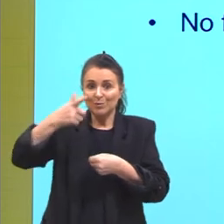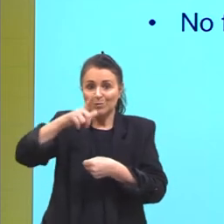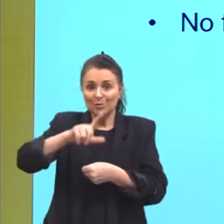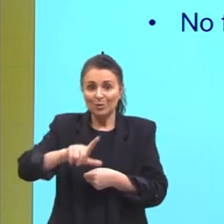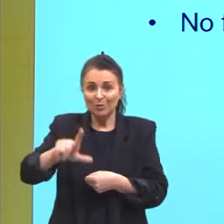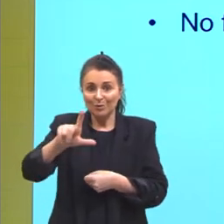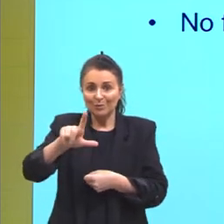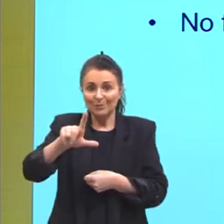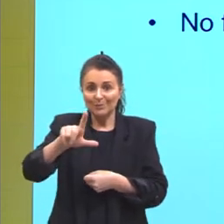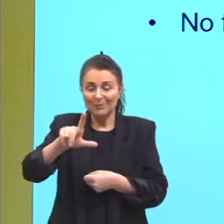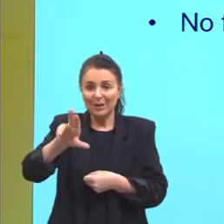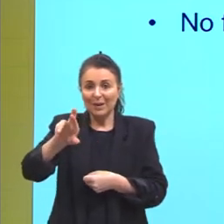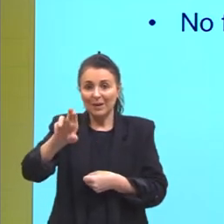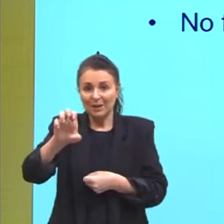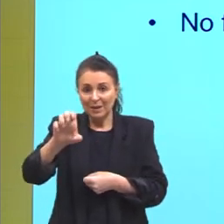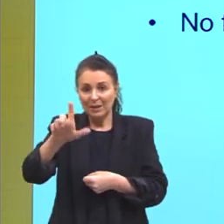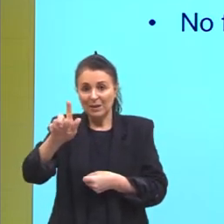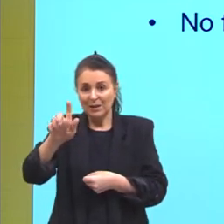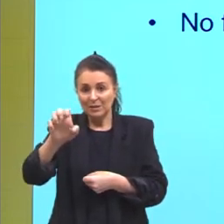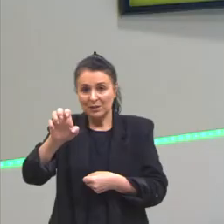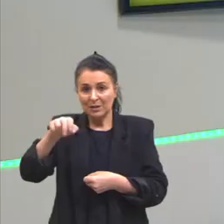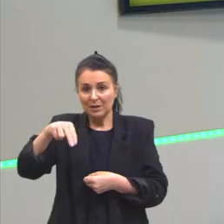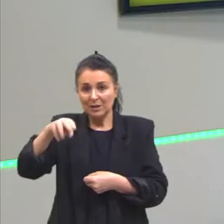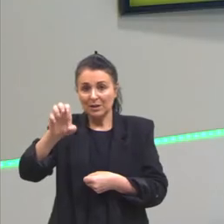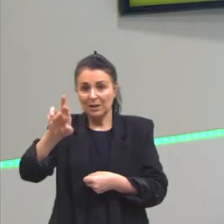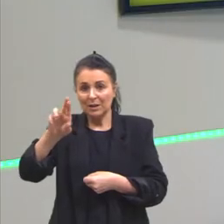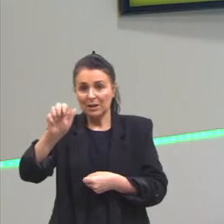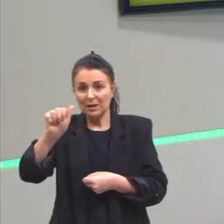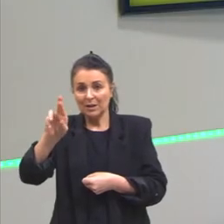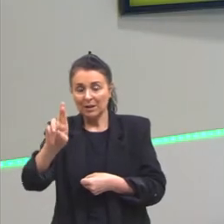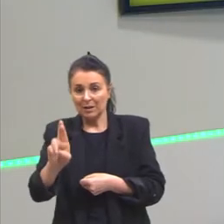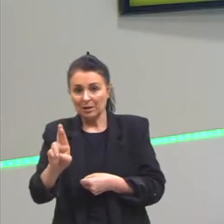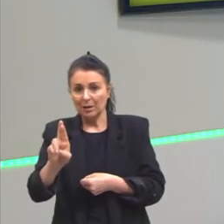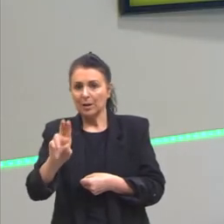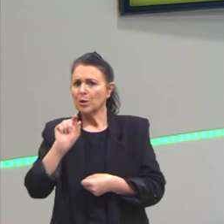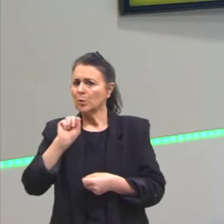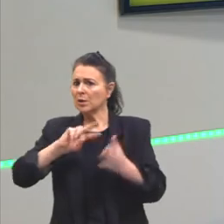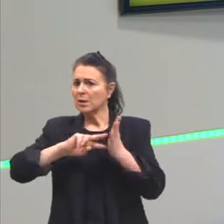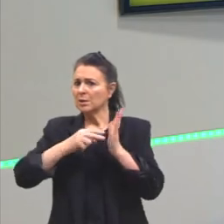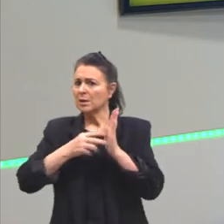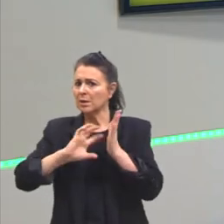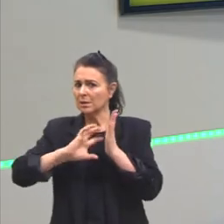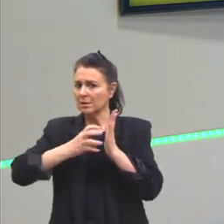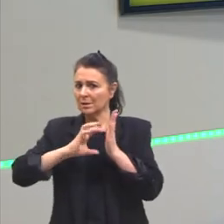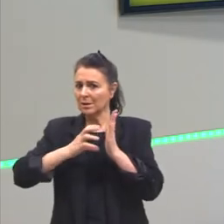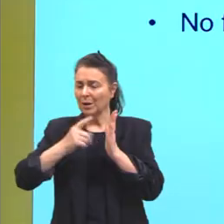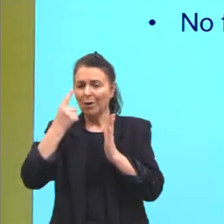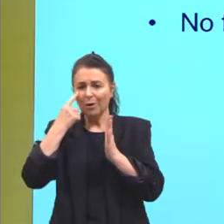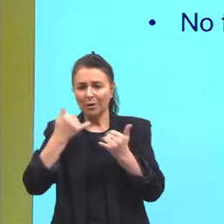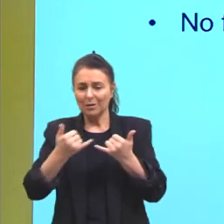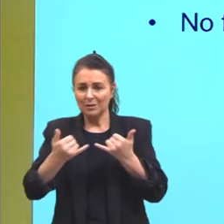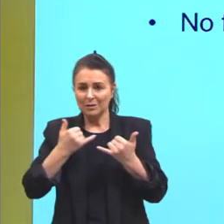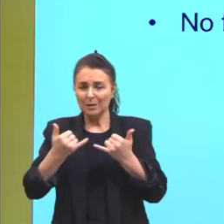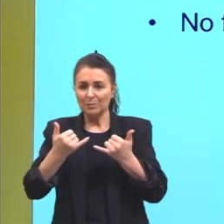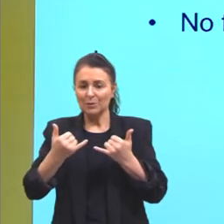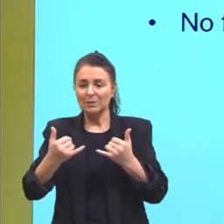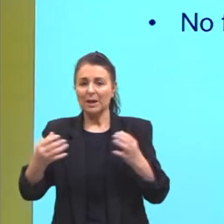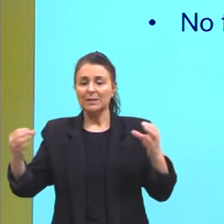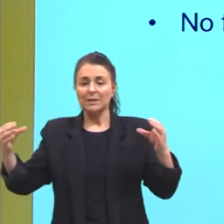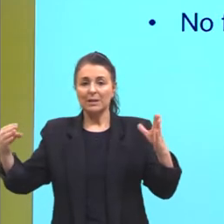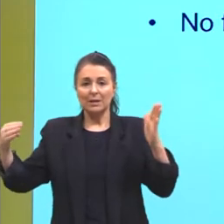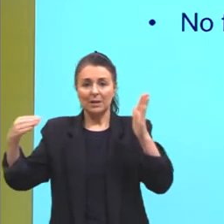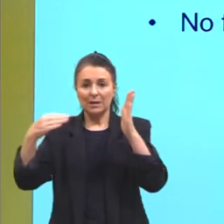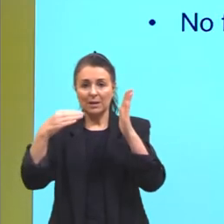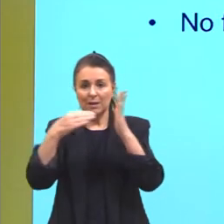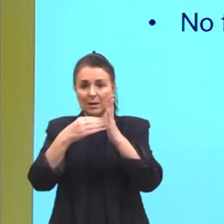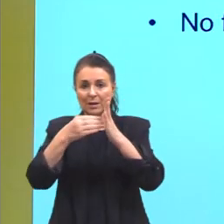obter ele de volta. E o que são esses catalisadores? Isso aí é que eu trouxe o exemplo das enzimas. As enzimas